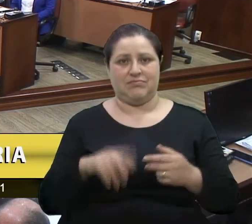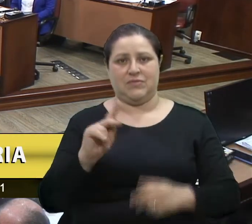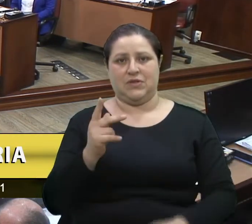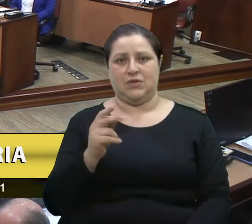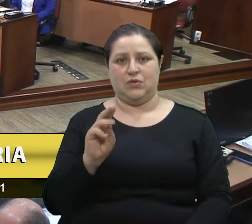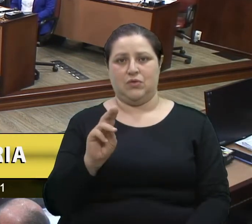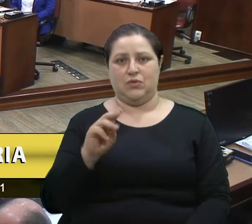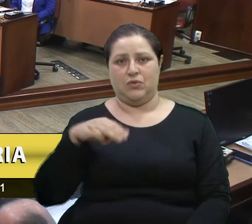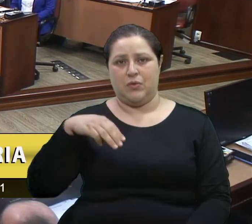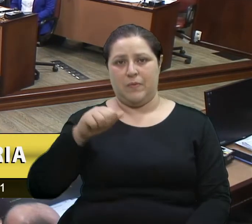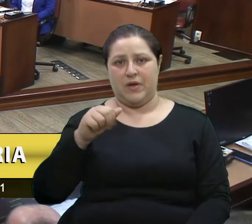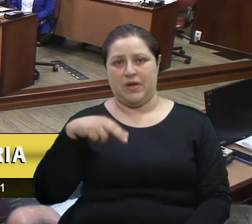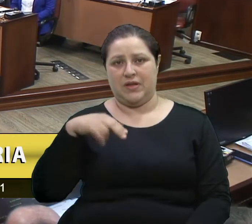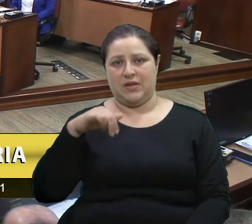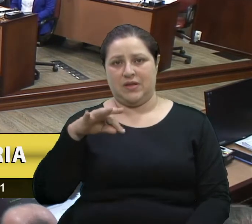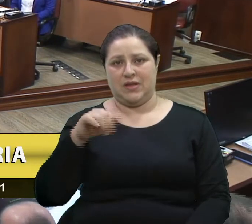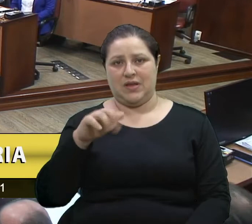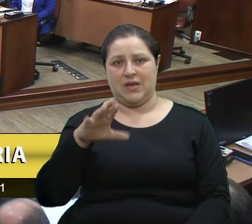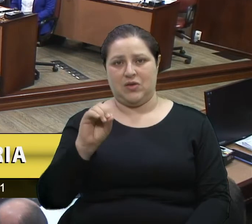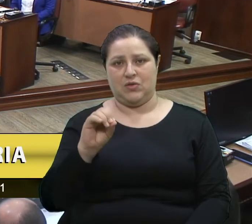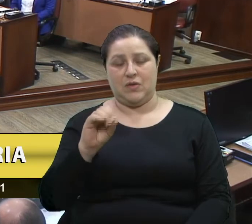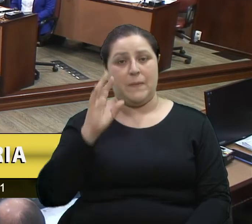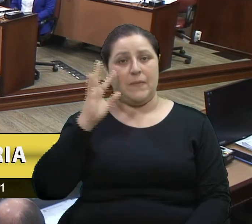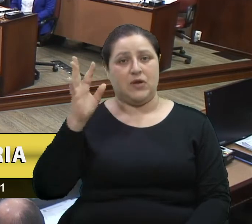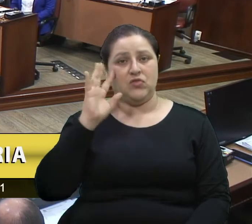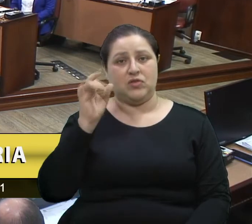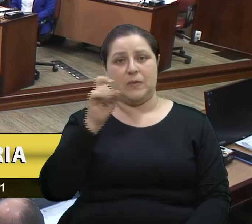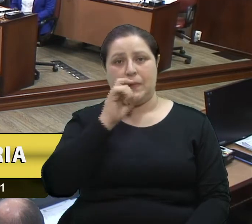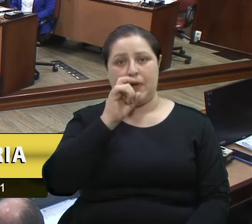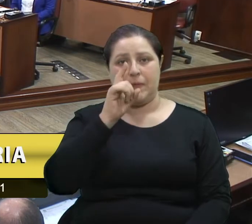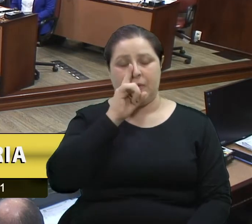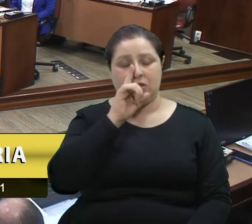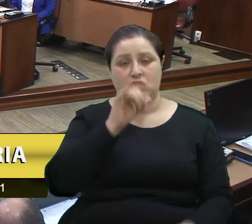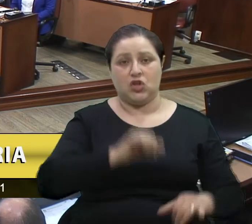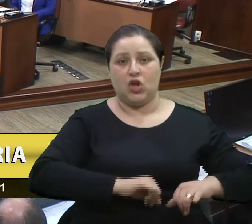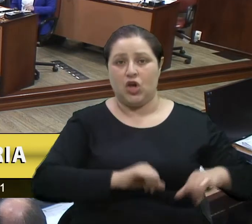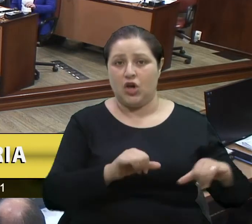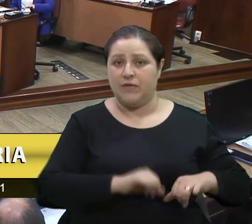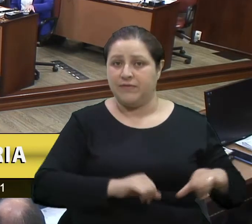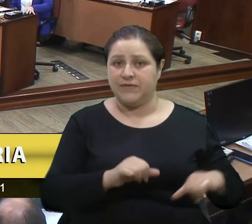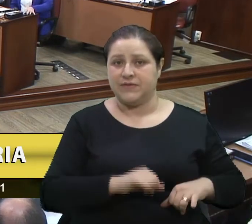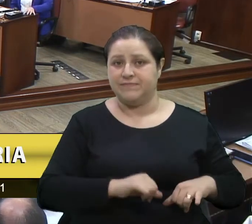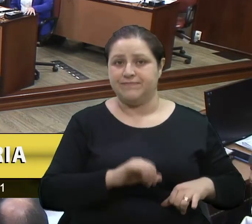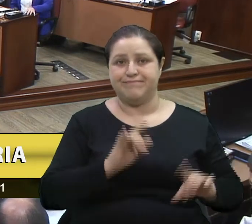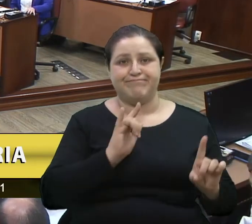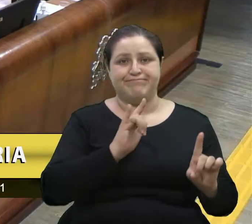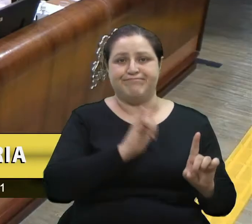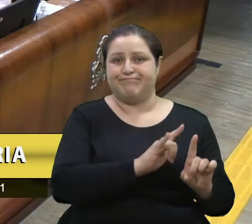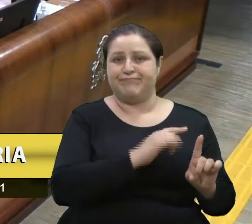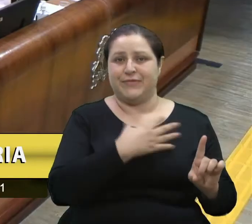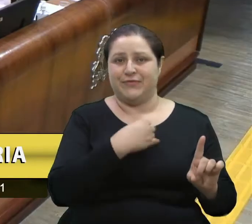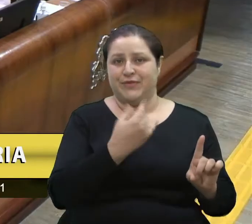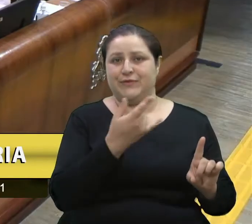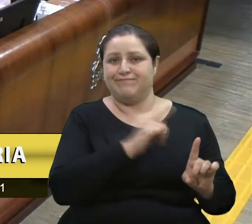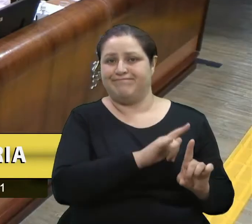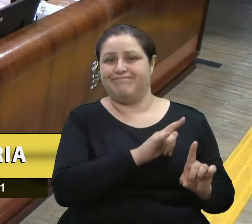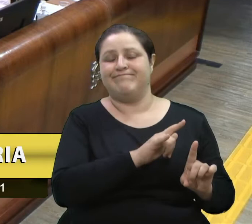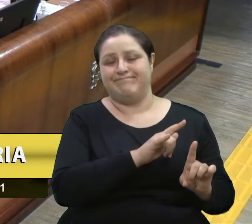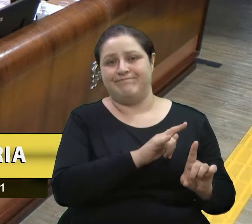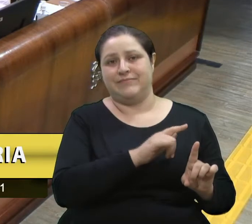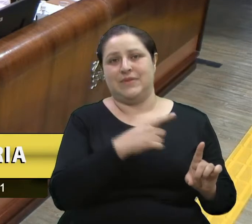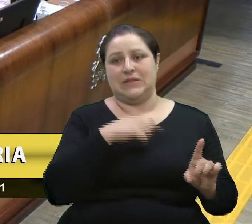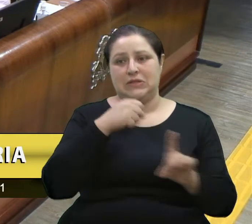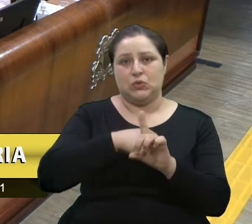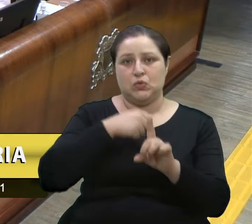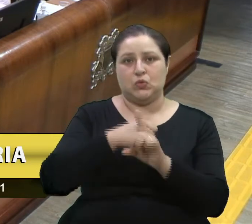Imagina o sofrimento dessas mães, o amor dos seus filhos e quanto precisa ser lutado para poder ter um